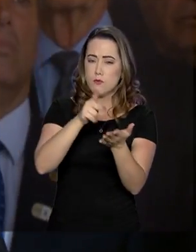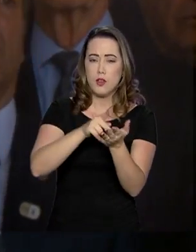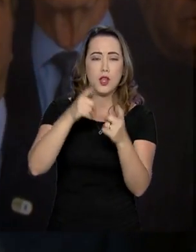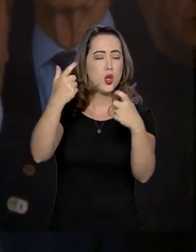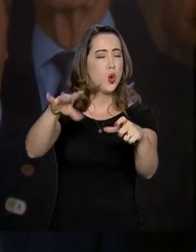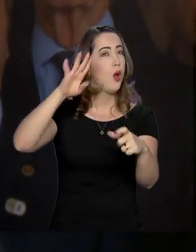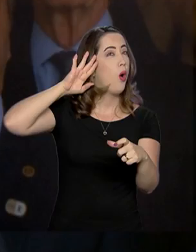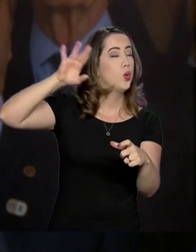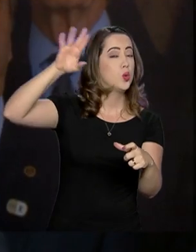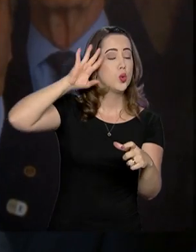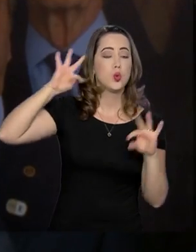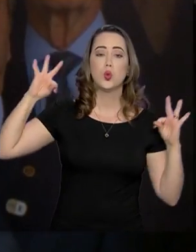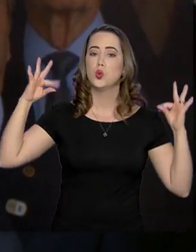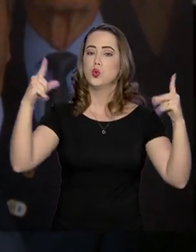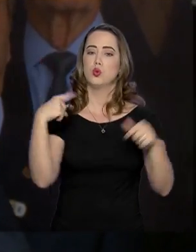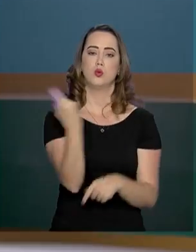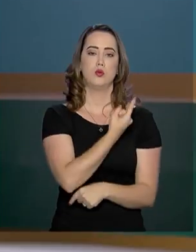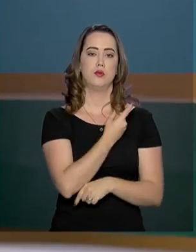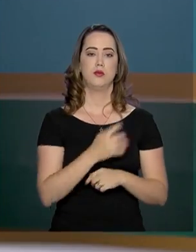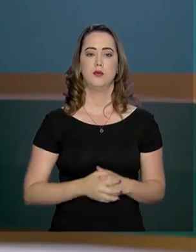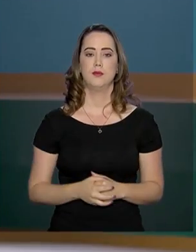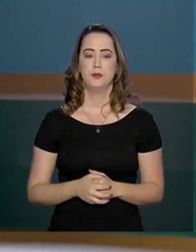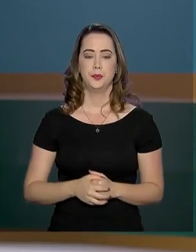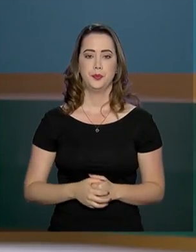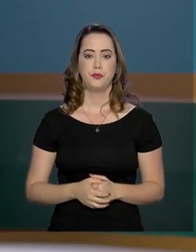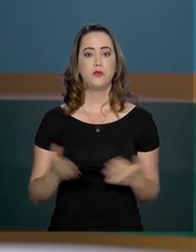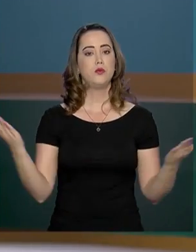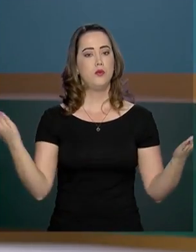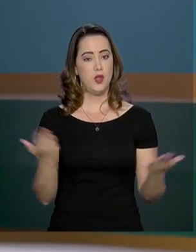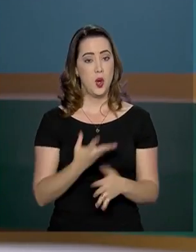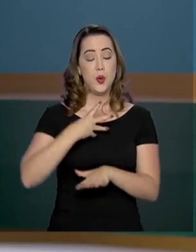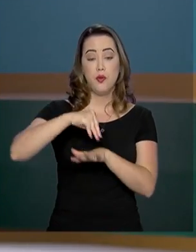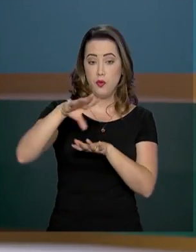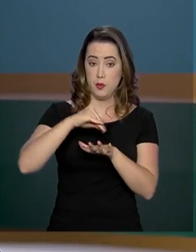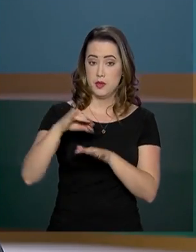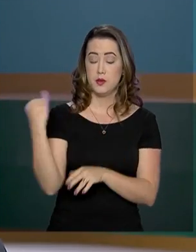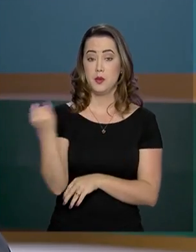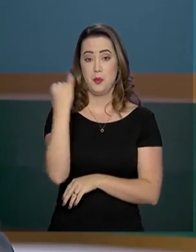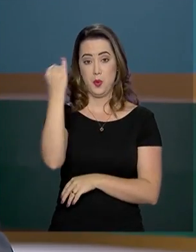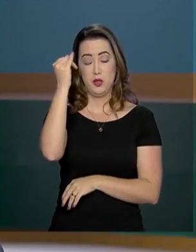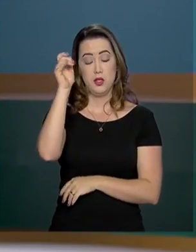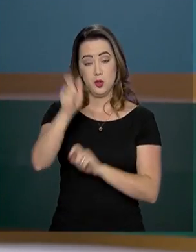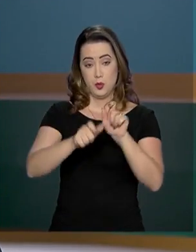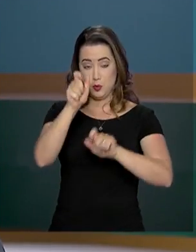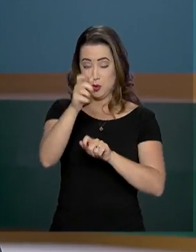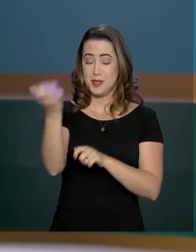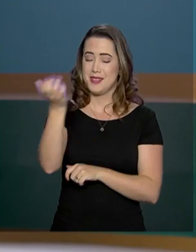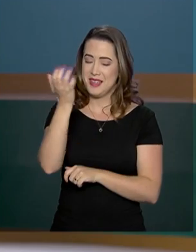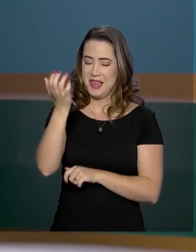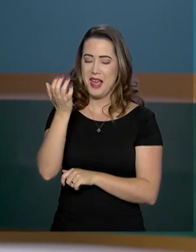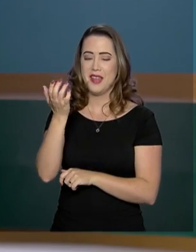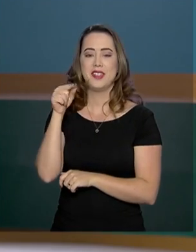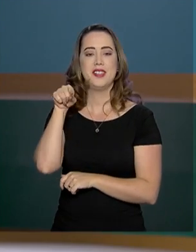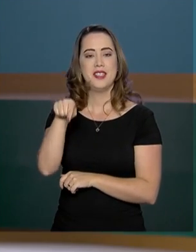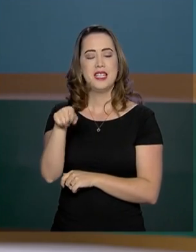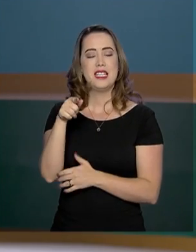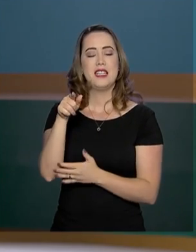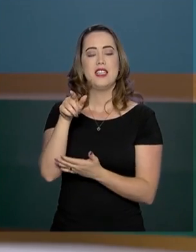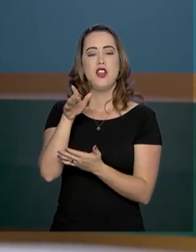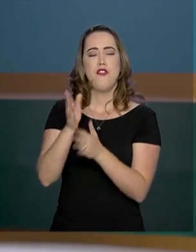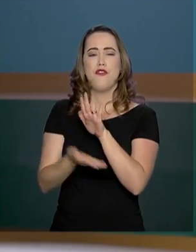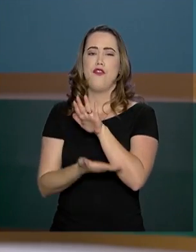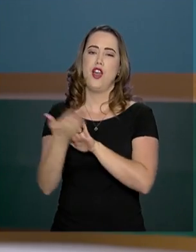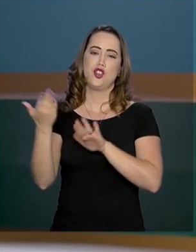sonhos de todos nós. E agora uma notícia que interessa aos viajantes. A Agência Nacional de